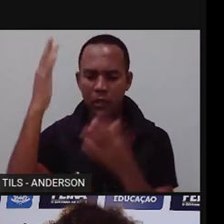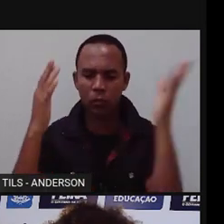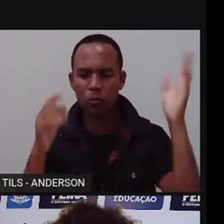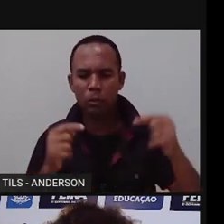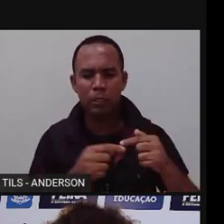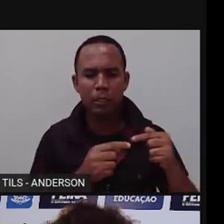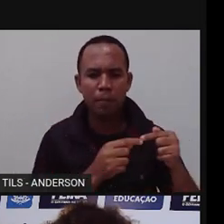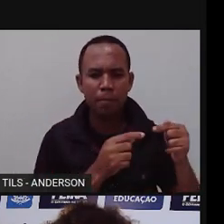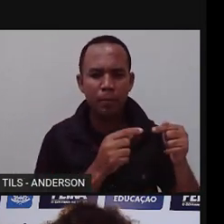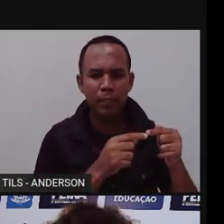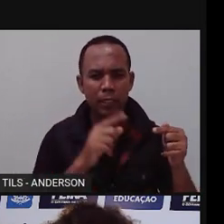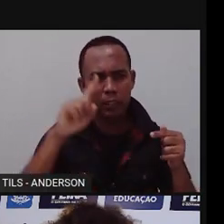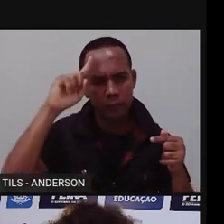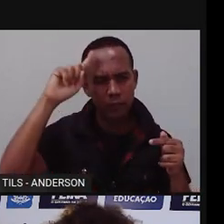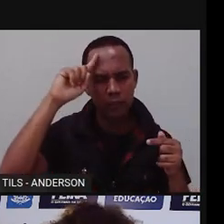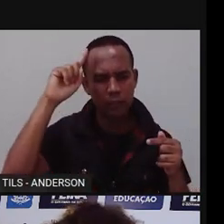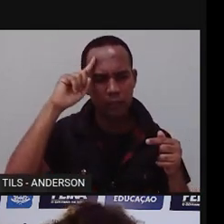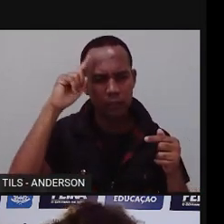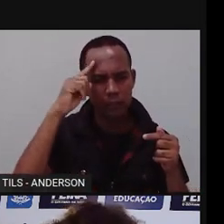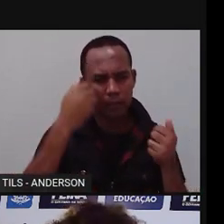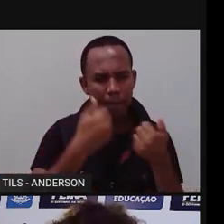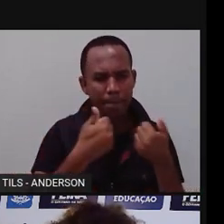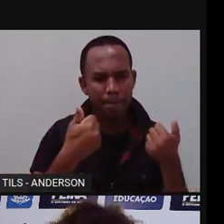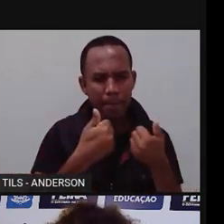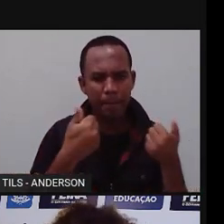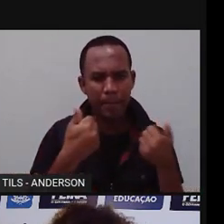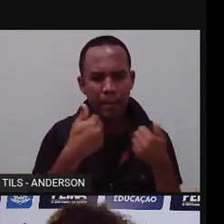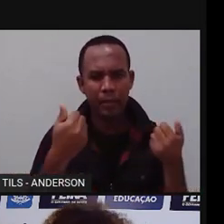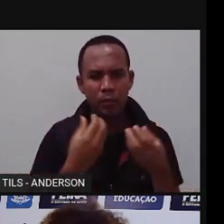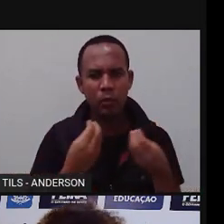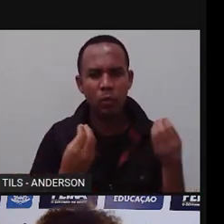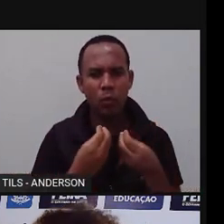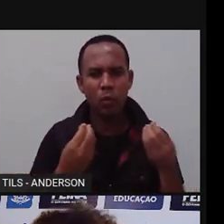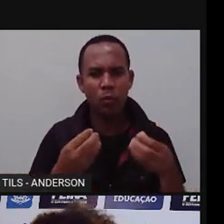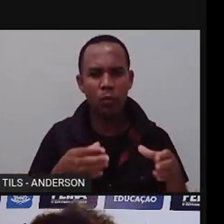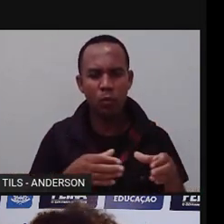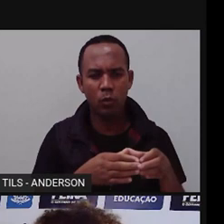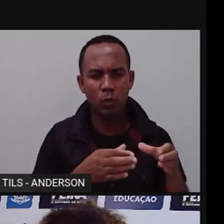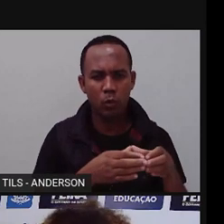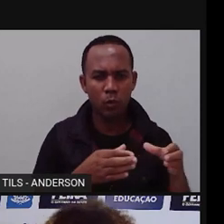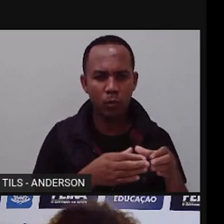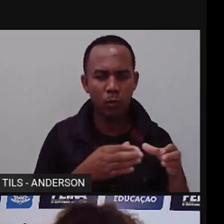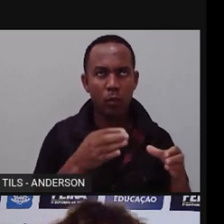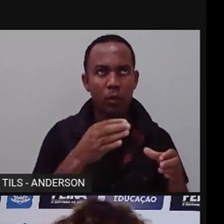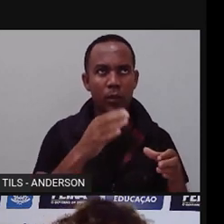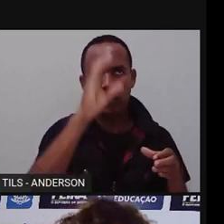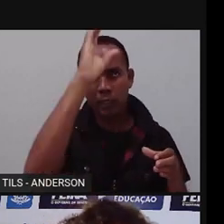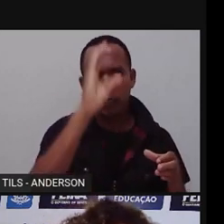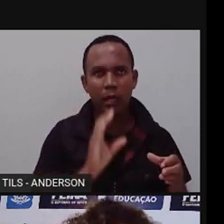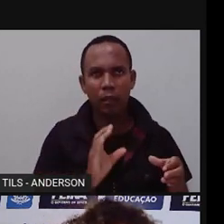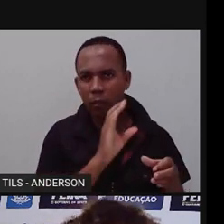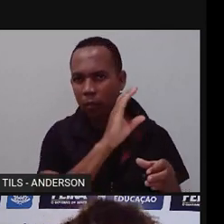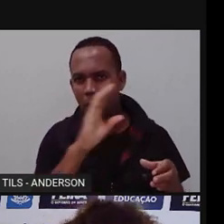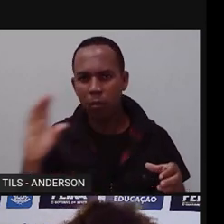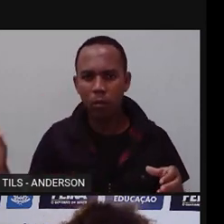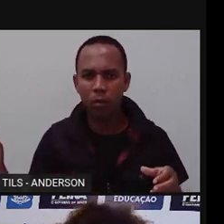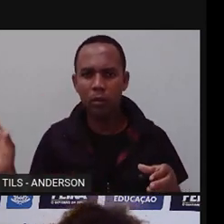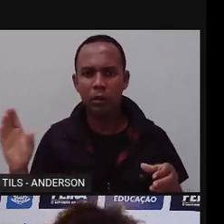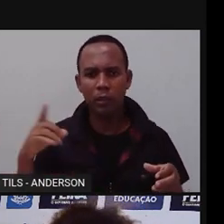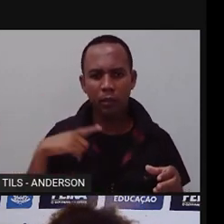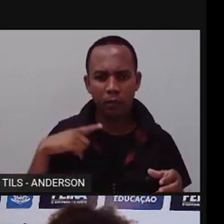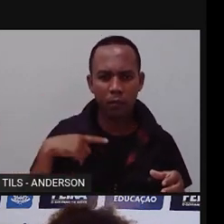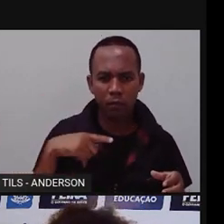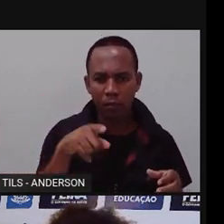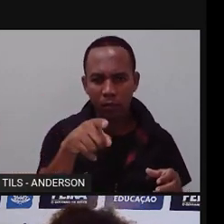a fatos do dia a dia foram aproximadas a personagens, né, do catolicismo, aos santos do catolicismo. Então, assim, aí tem na